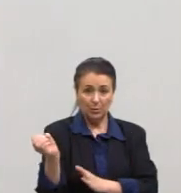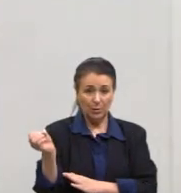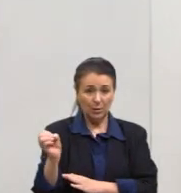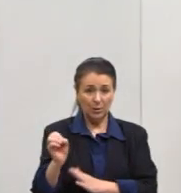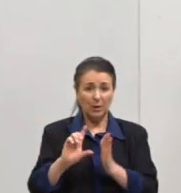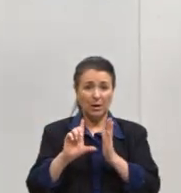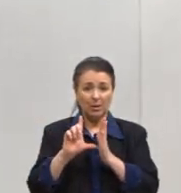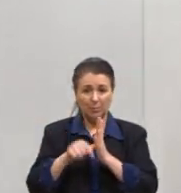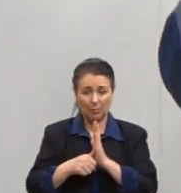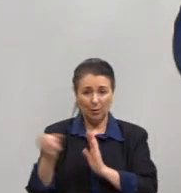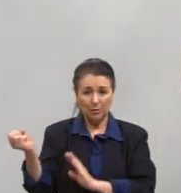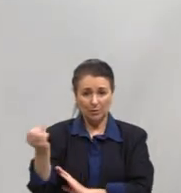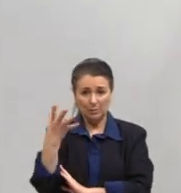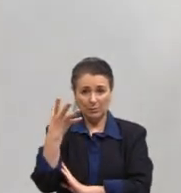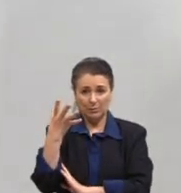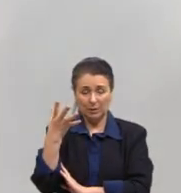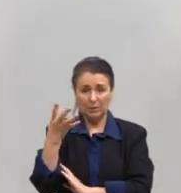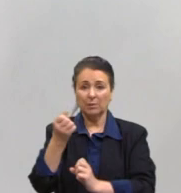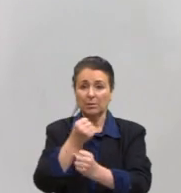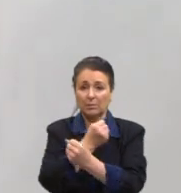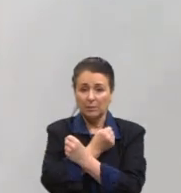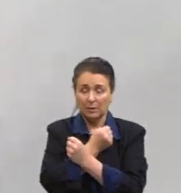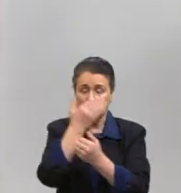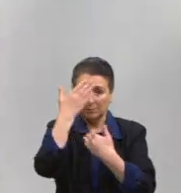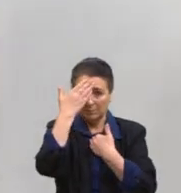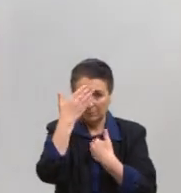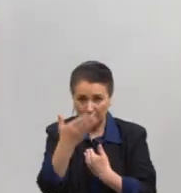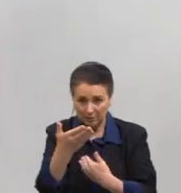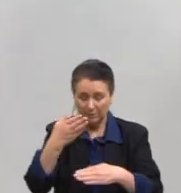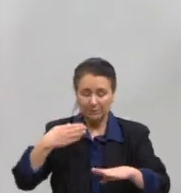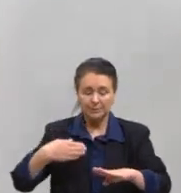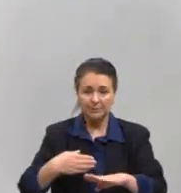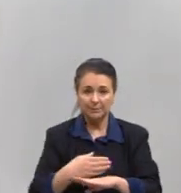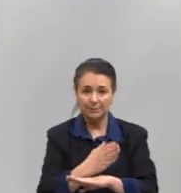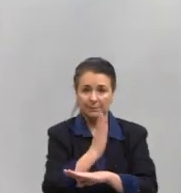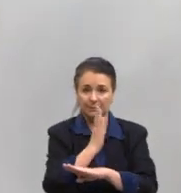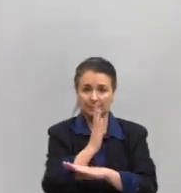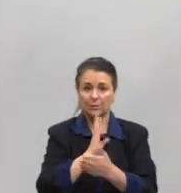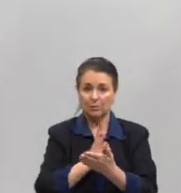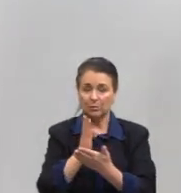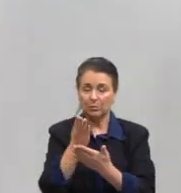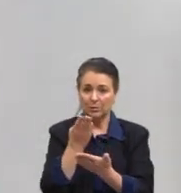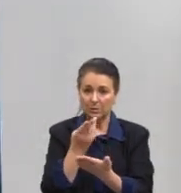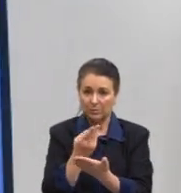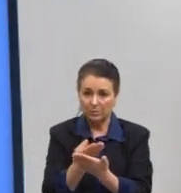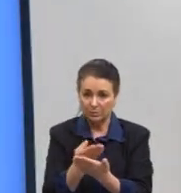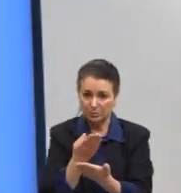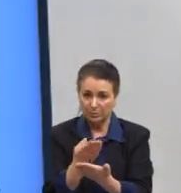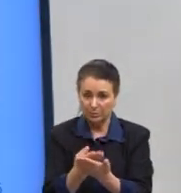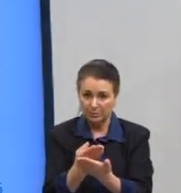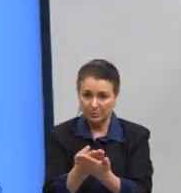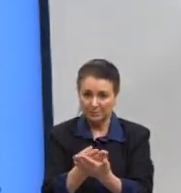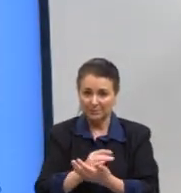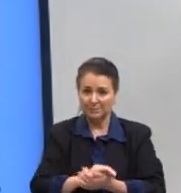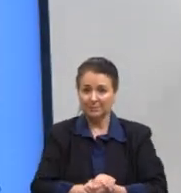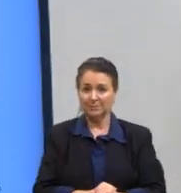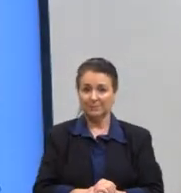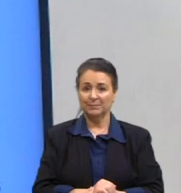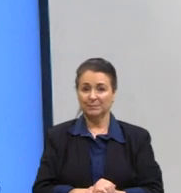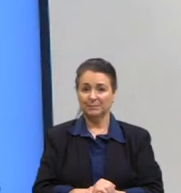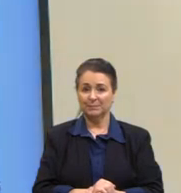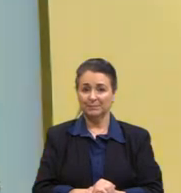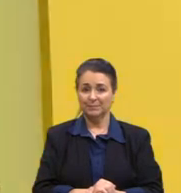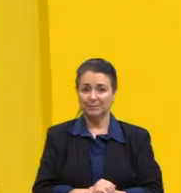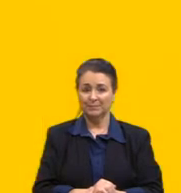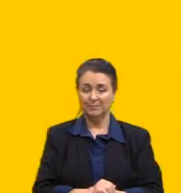Turma, grande abraço, obrigado, partiu passar e continue estudando mais sobre pós-modernidade. Até a aula que vem.